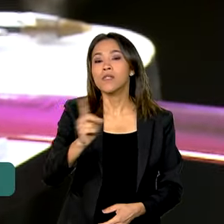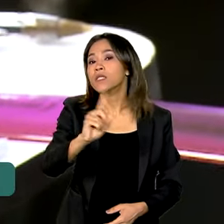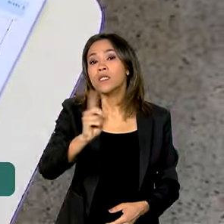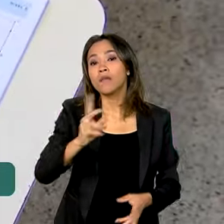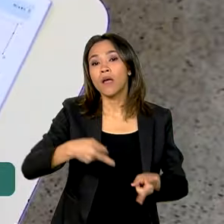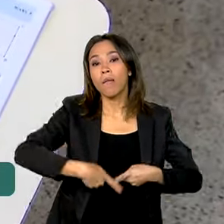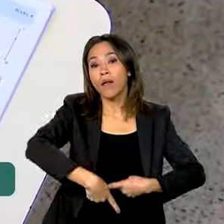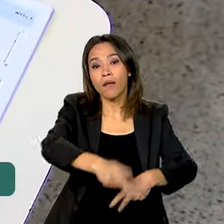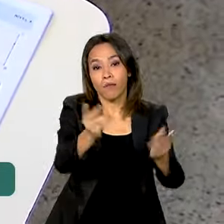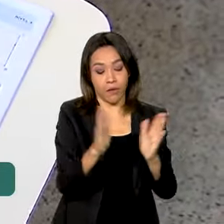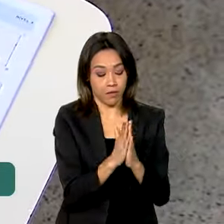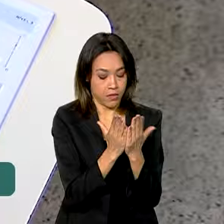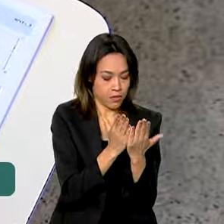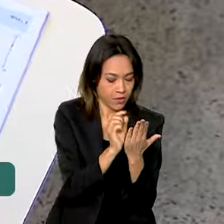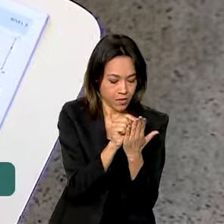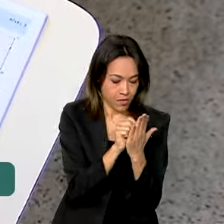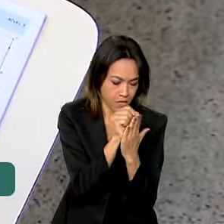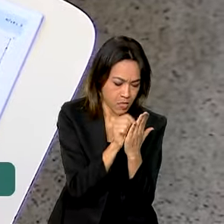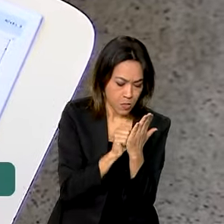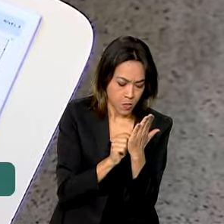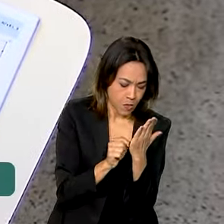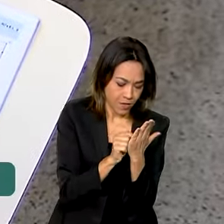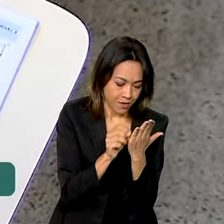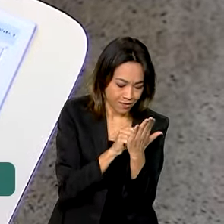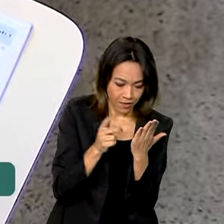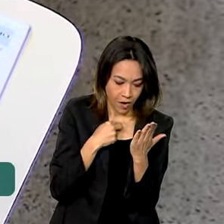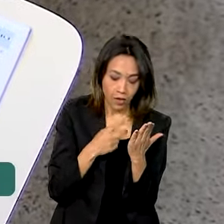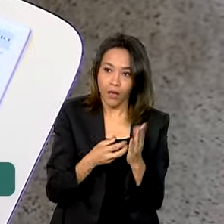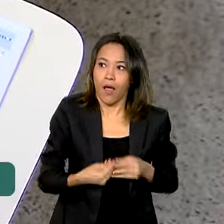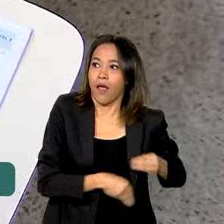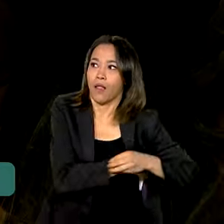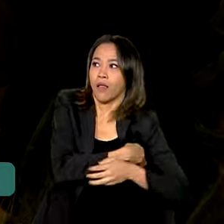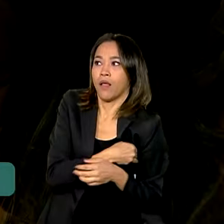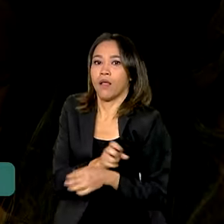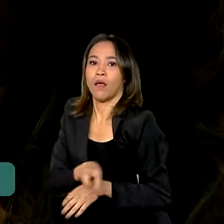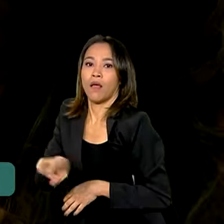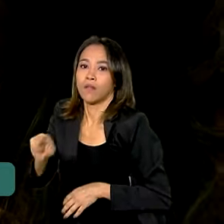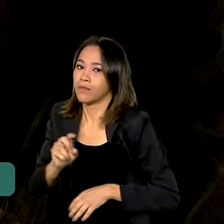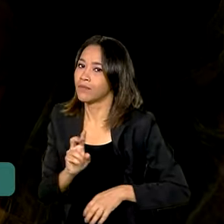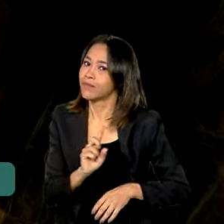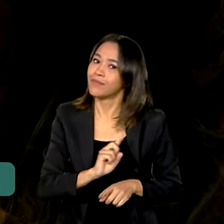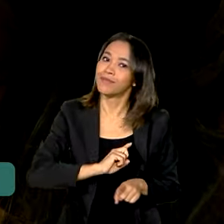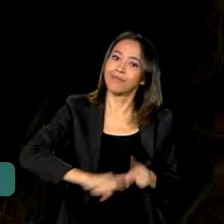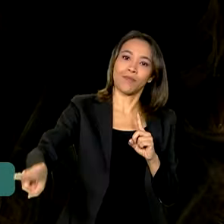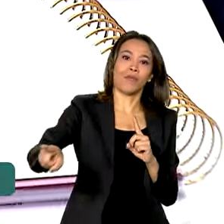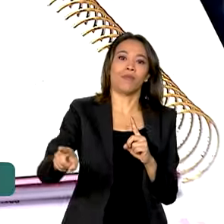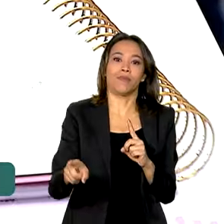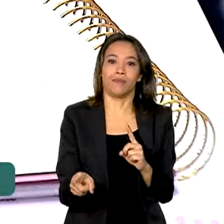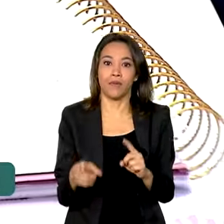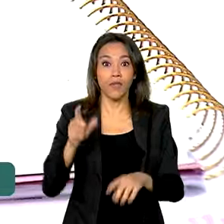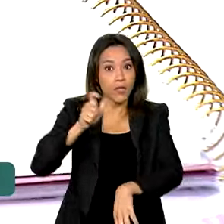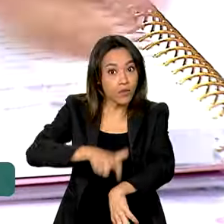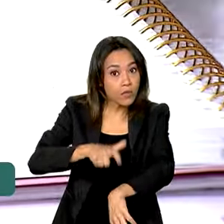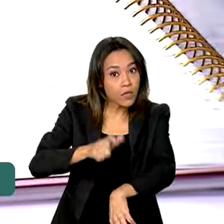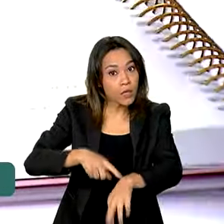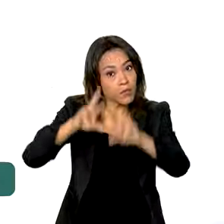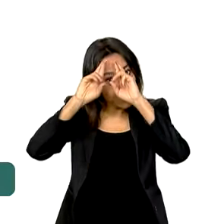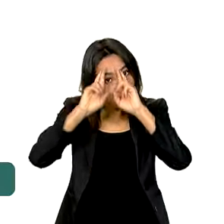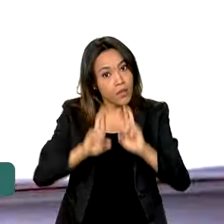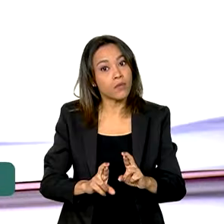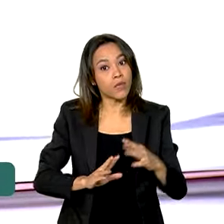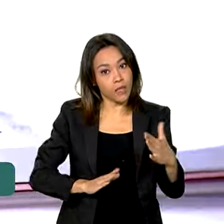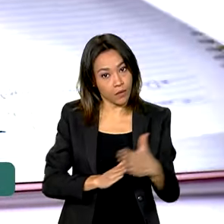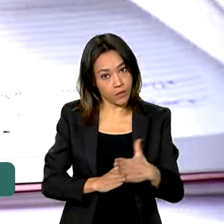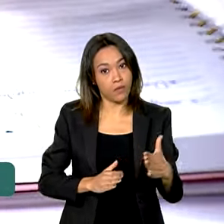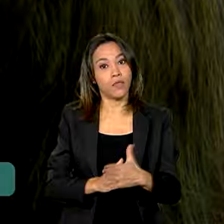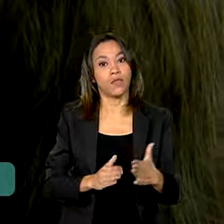caderno de provas em qualquer um dos turnos. E o tempo mínimo de permanência para fazer as provas em cada